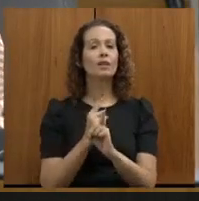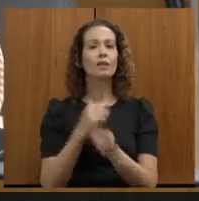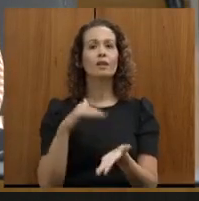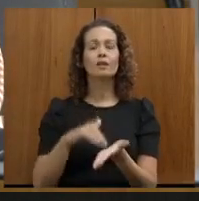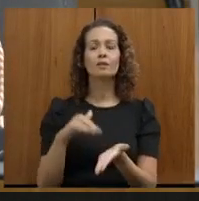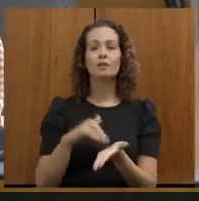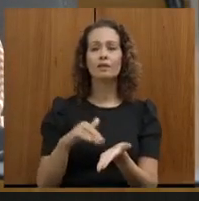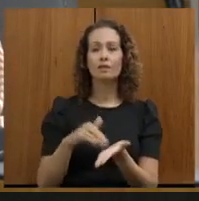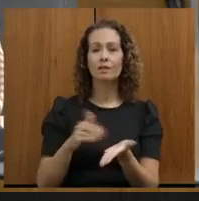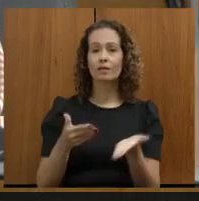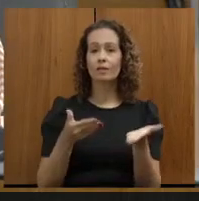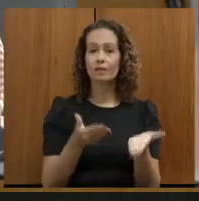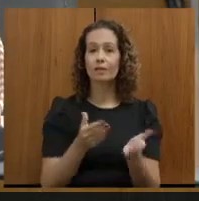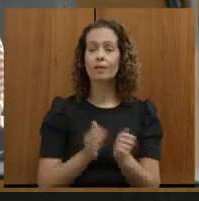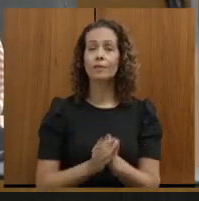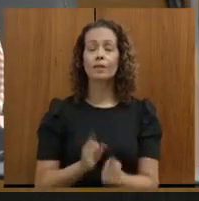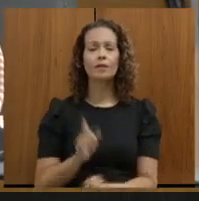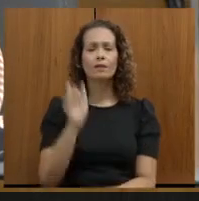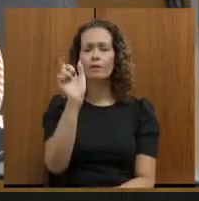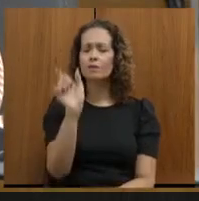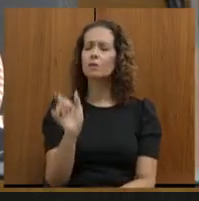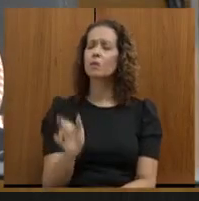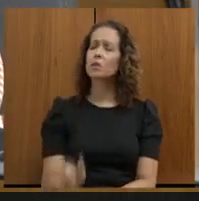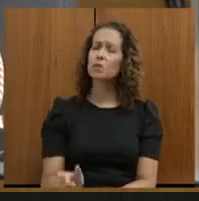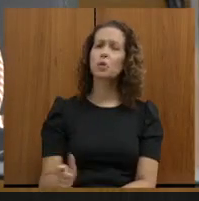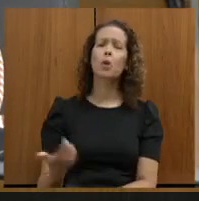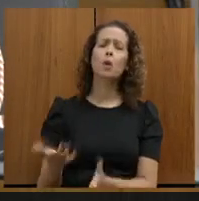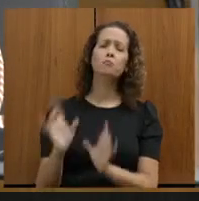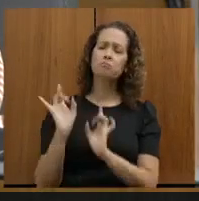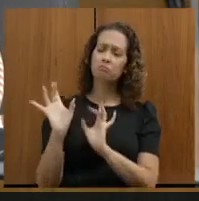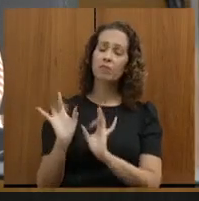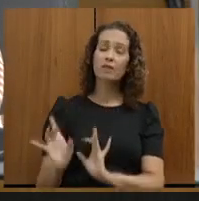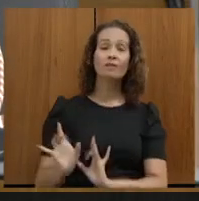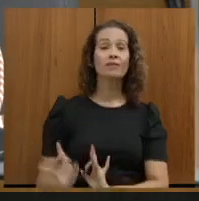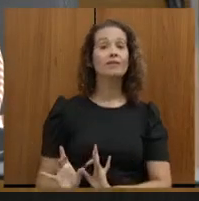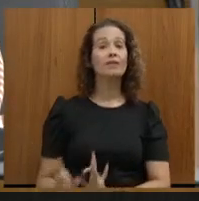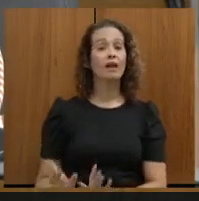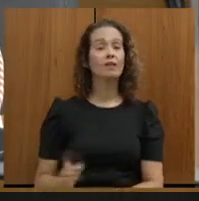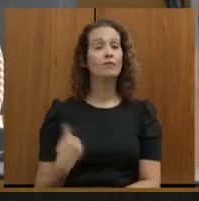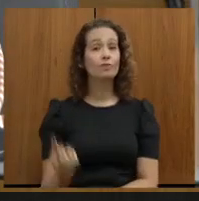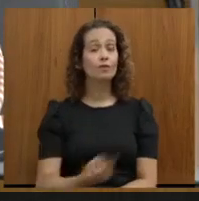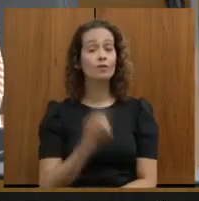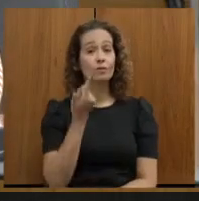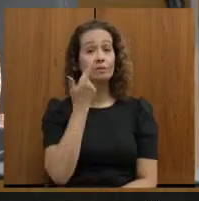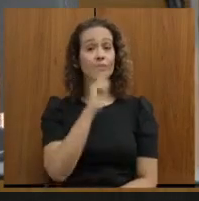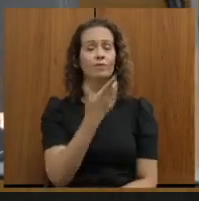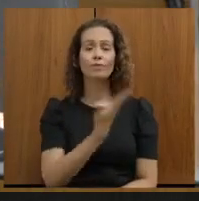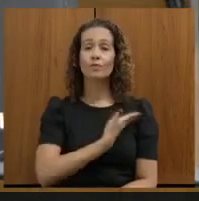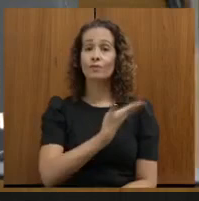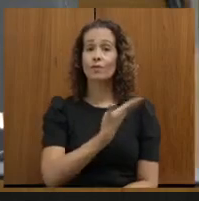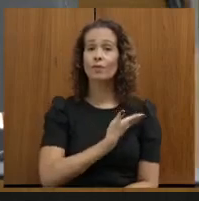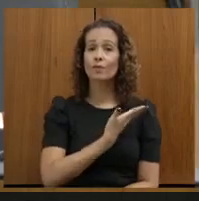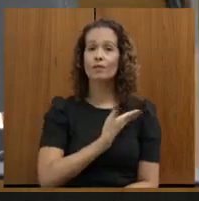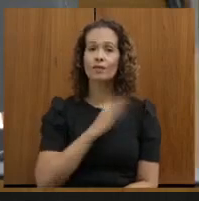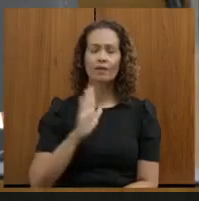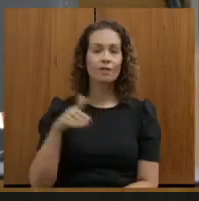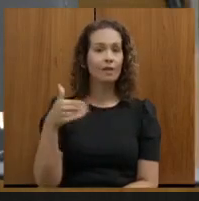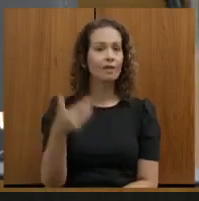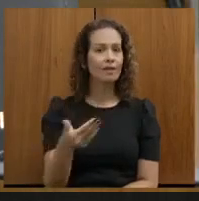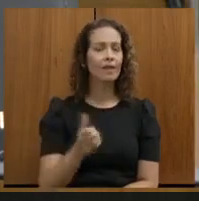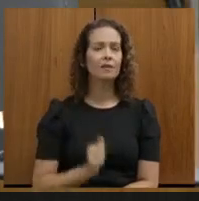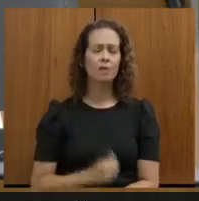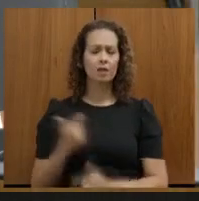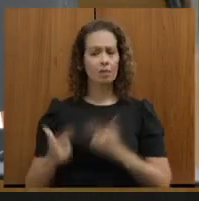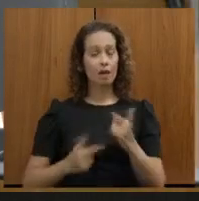secretaria e essa pessoa encantadora, conseguimos fazer uma amizade além da parceria de trabalho.